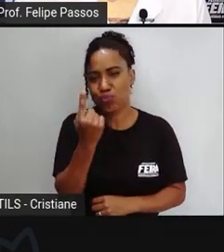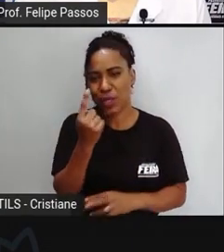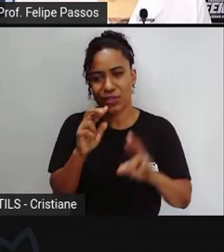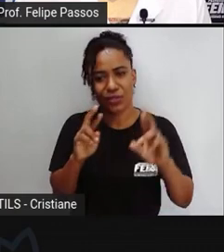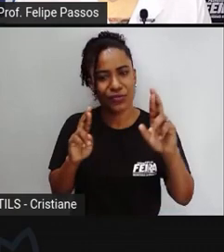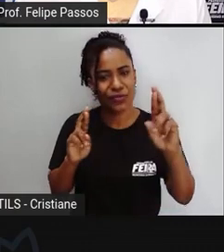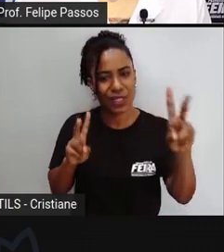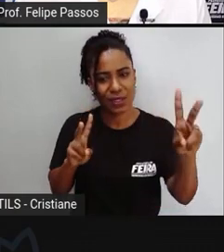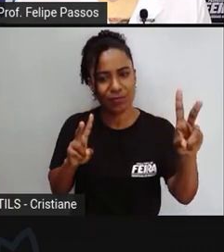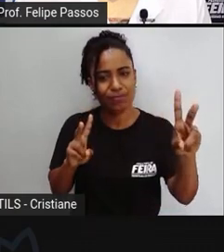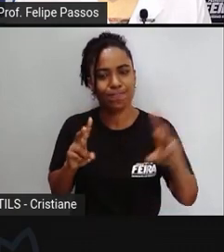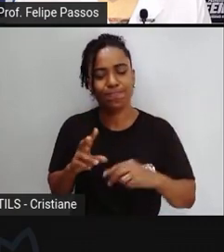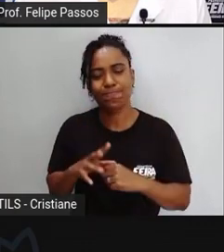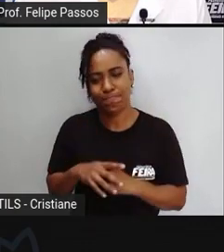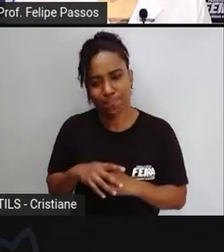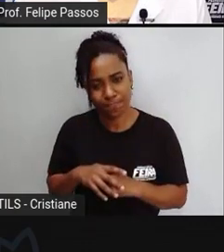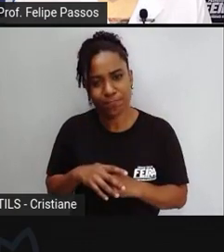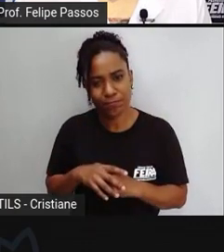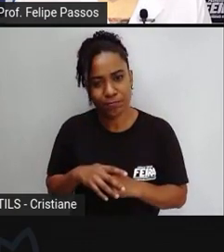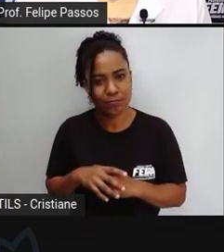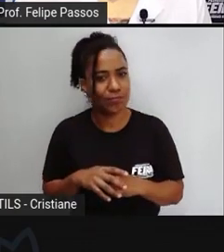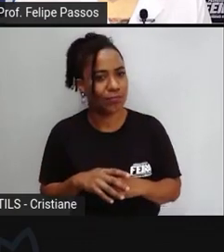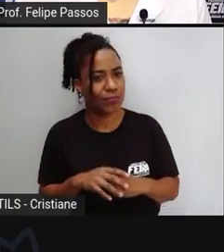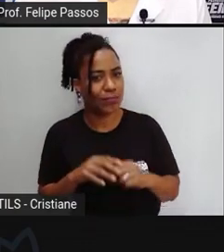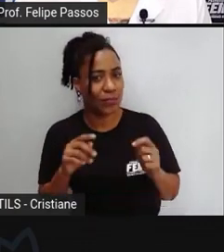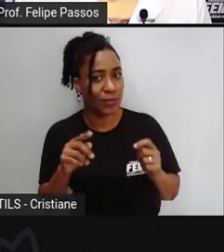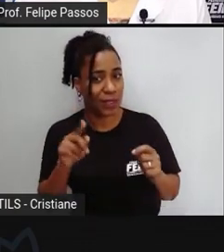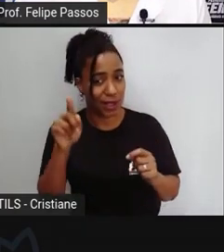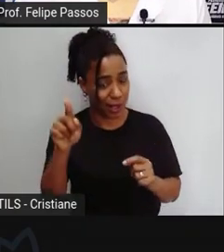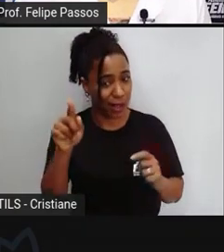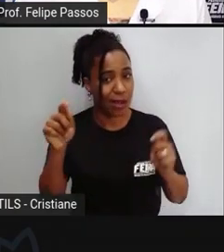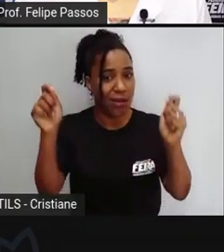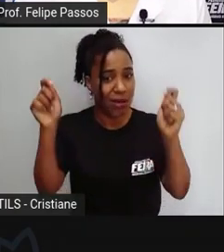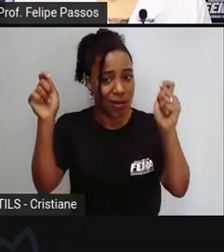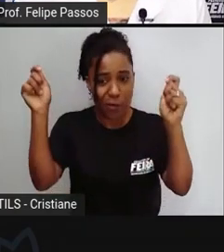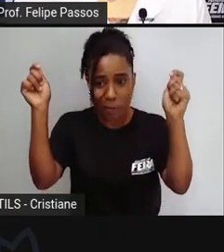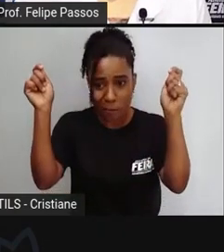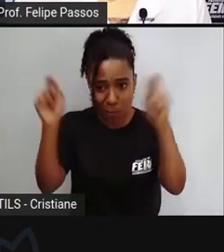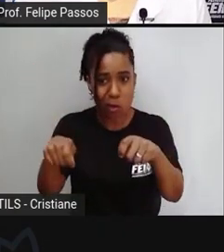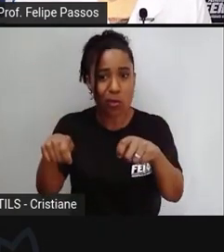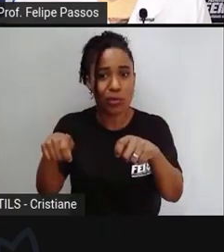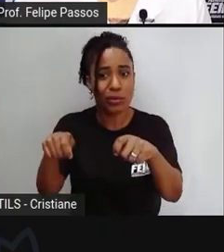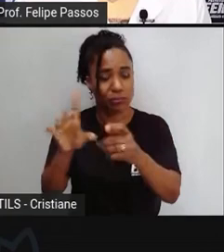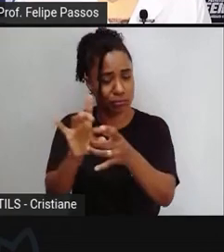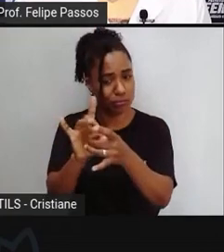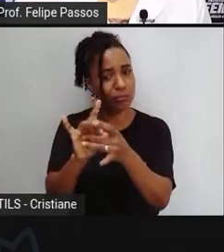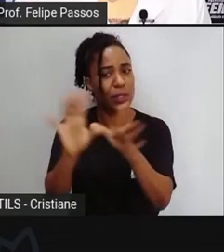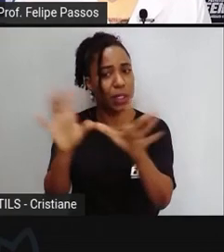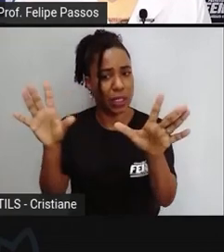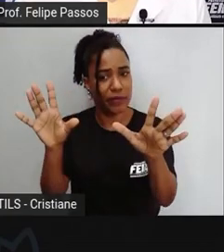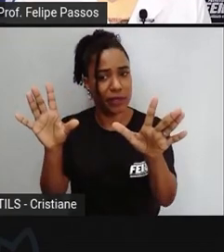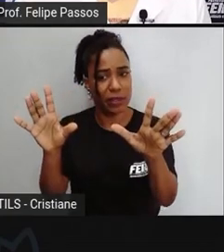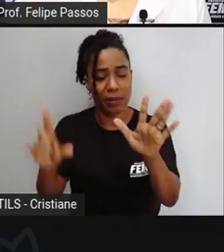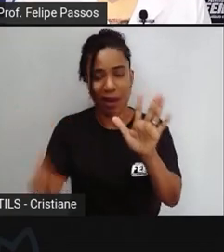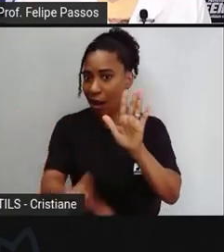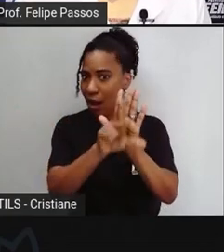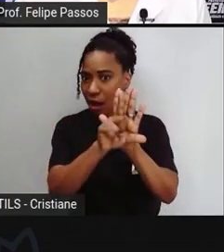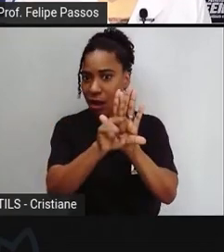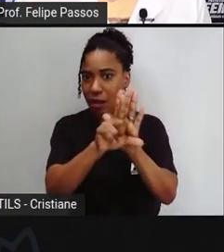sim o que pode pode o que não pode não pode